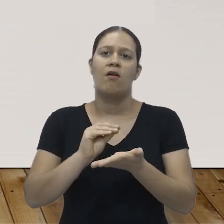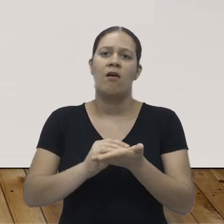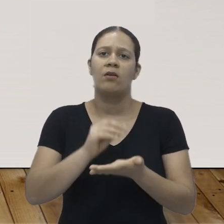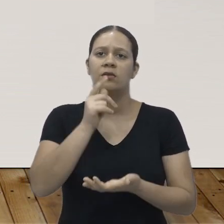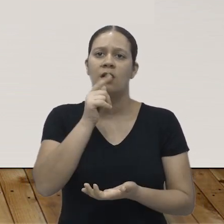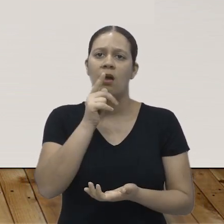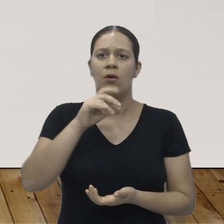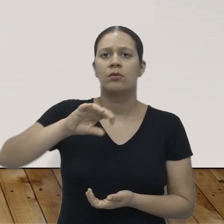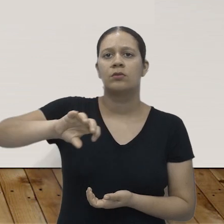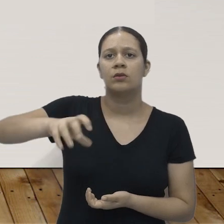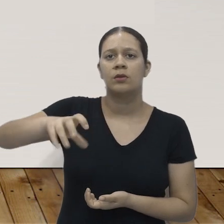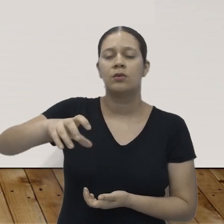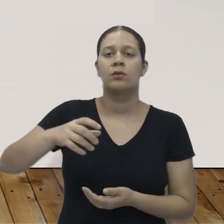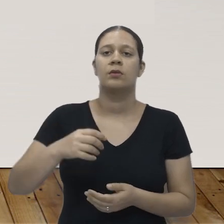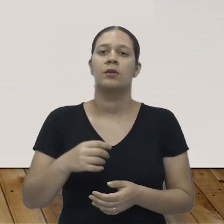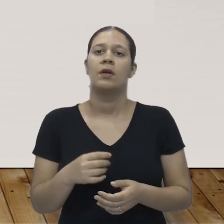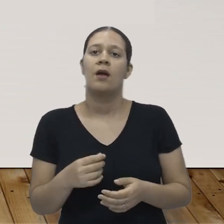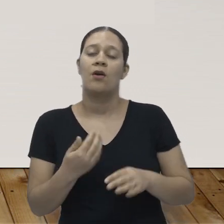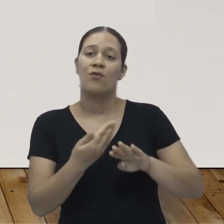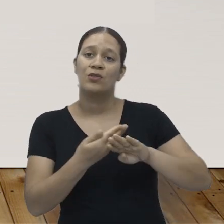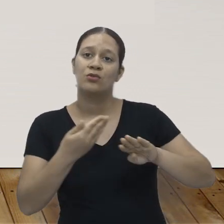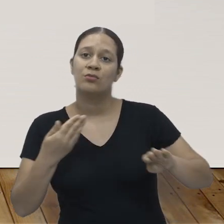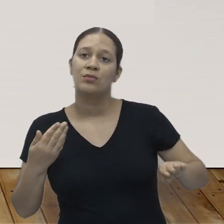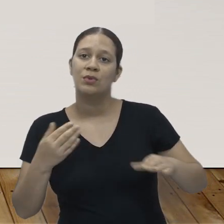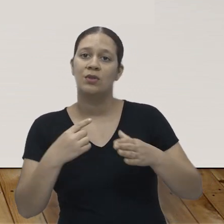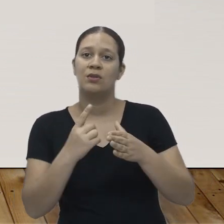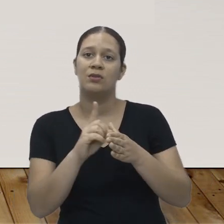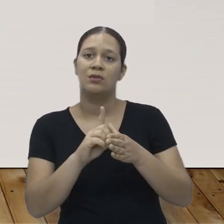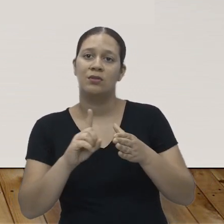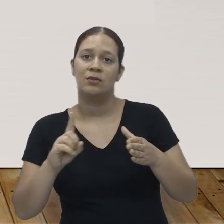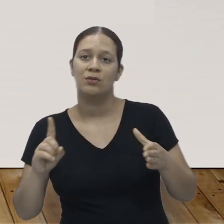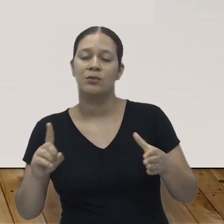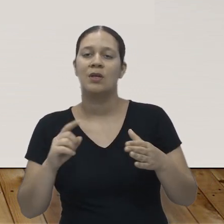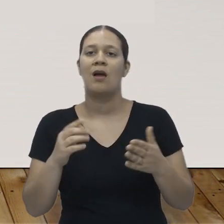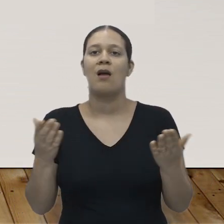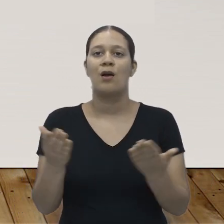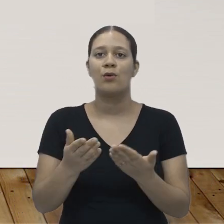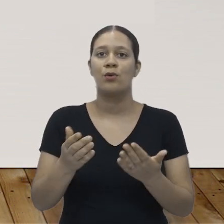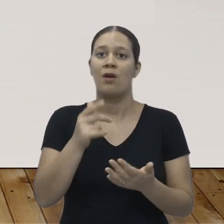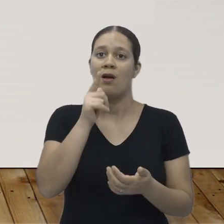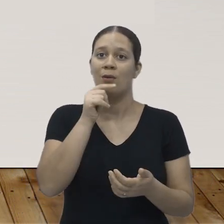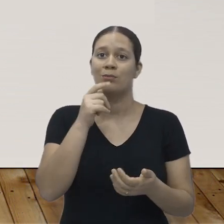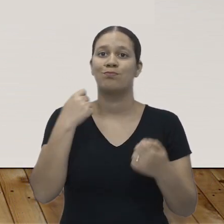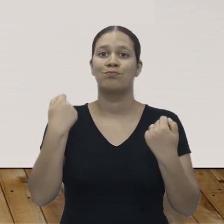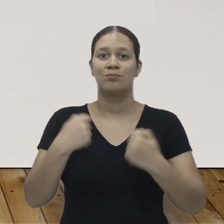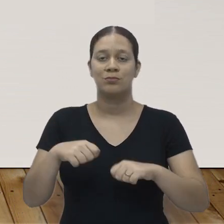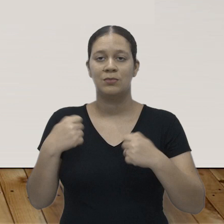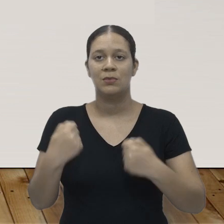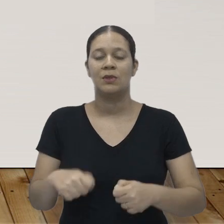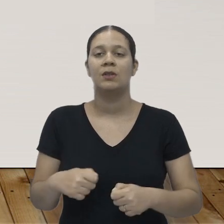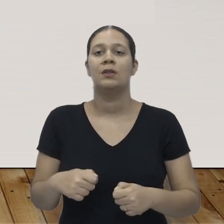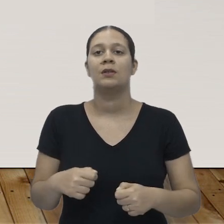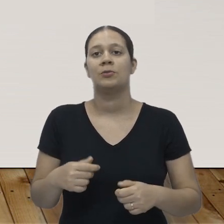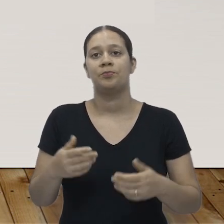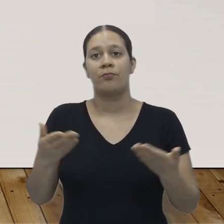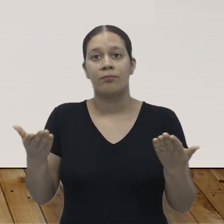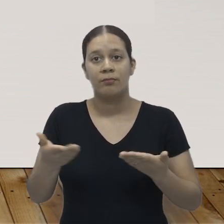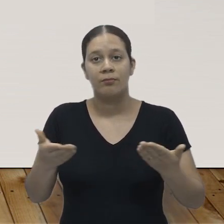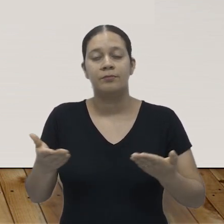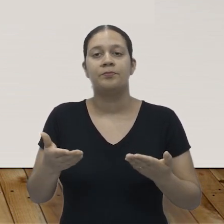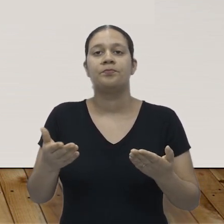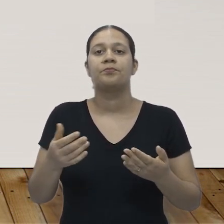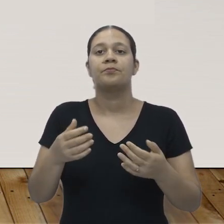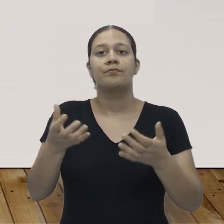falta de água nas torneiras de sua casa. Com o isolamento domiciliar, o consumo de água está enorme e mesmo assim, ela